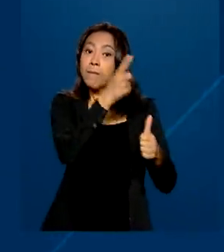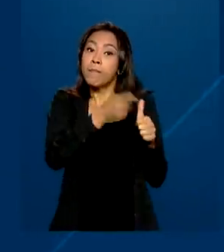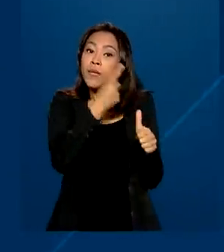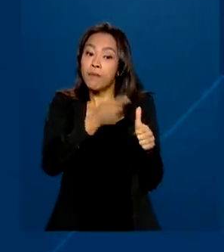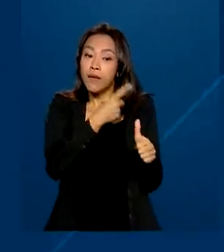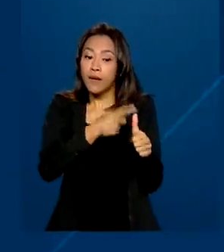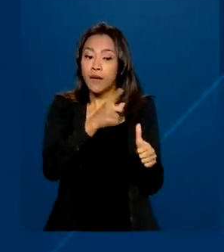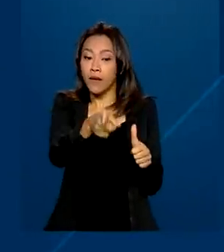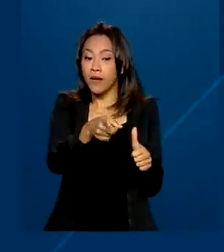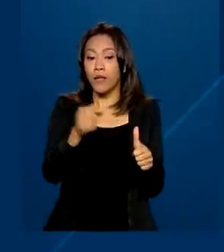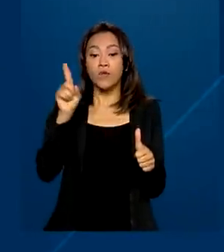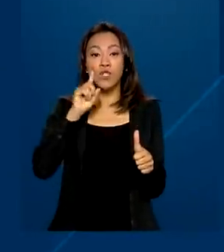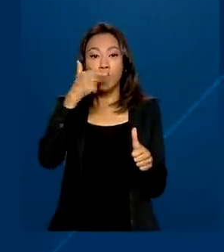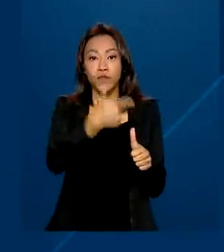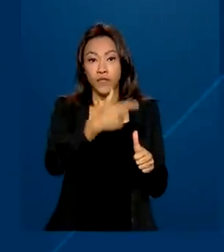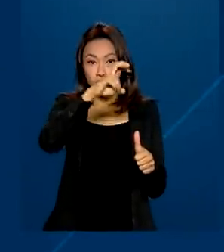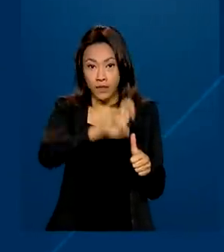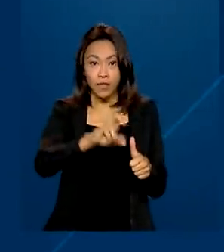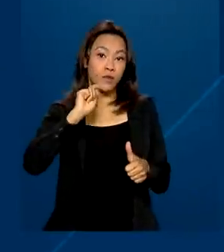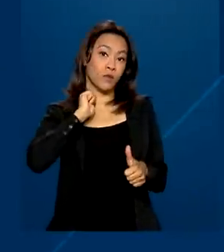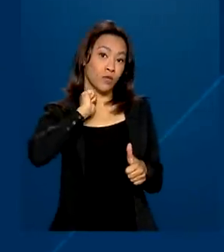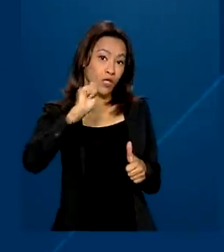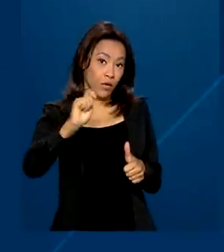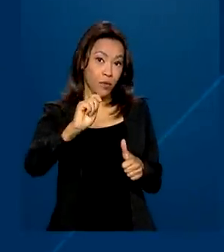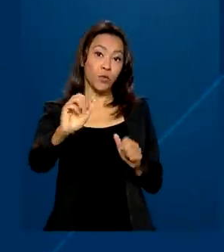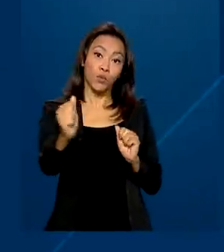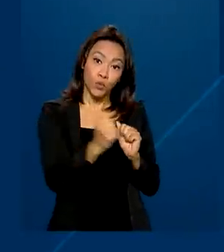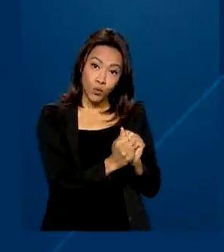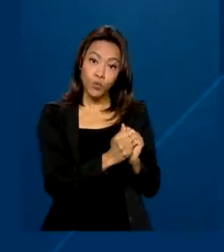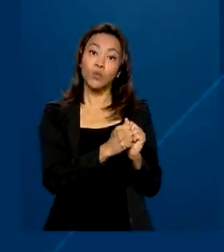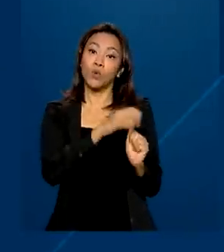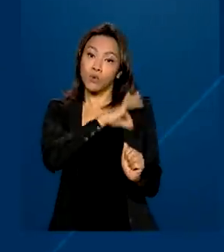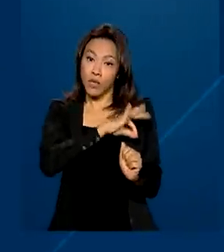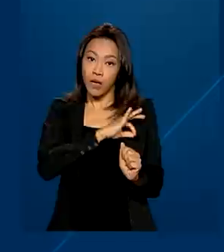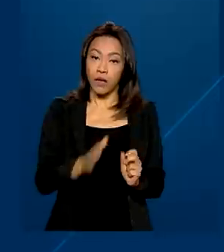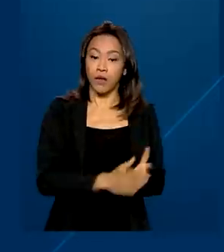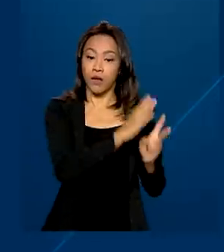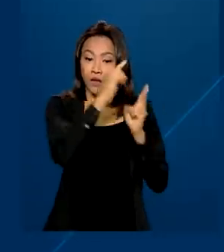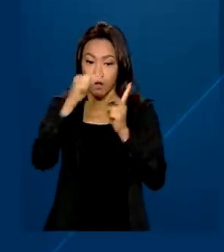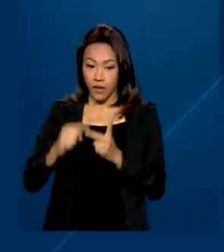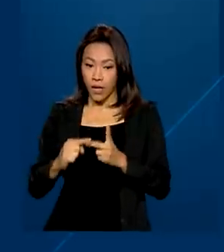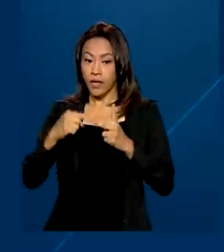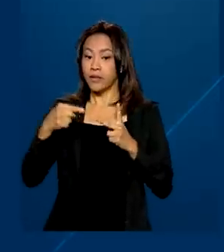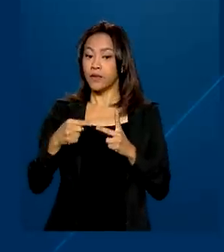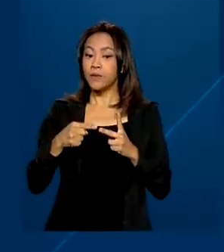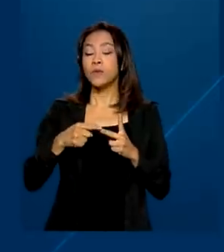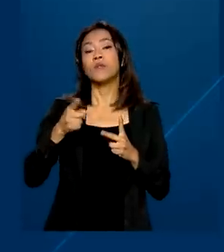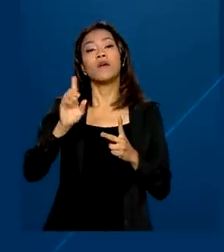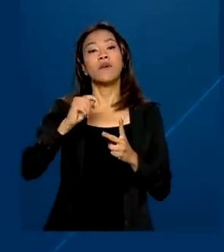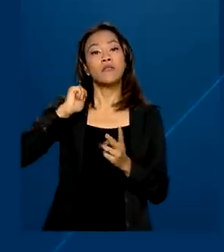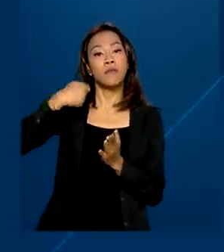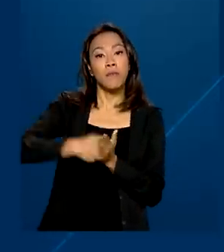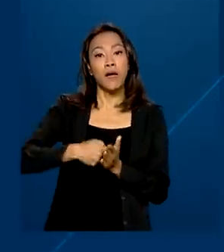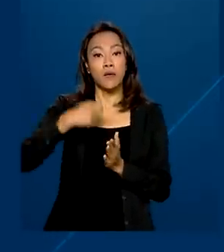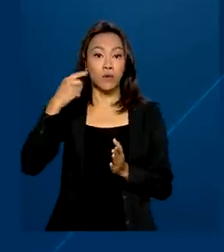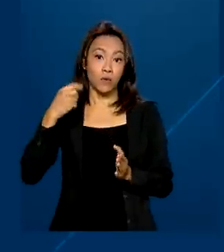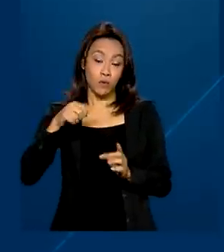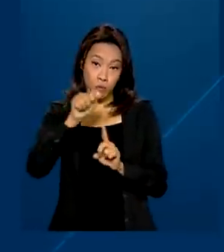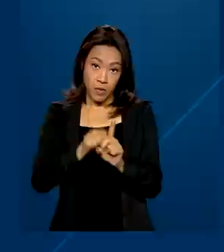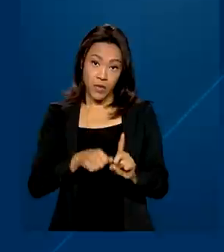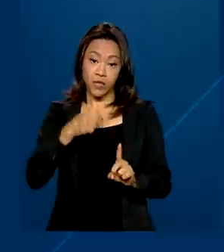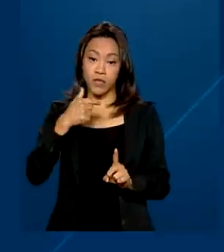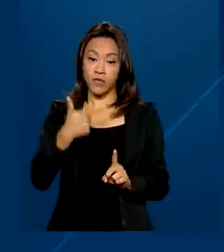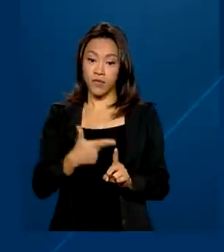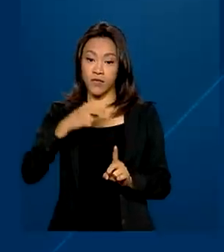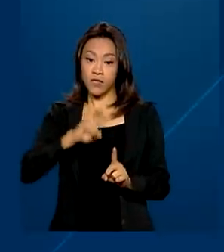a partir de 25 de abril, junto com o benefício do mês. A segunda parcela será paga na competência de maio, também a